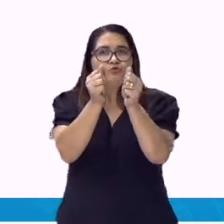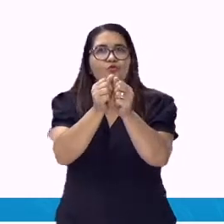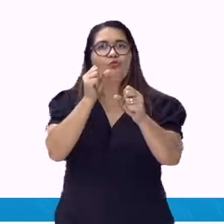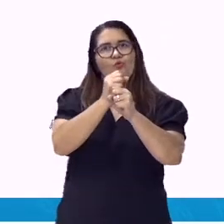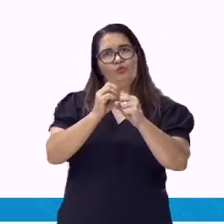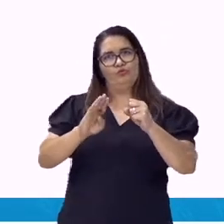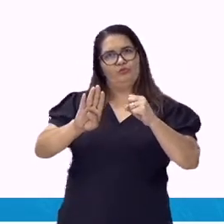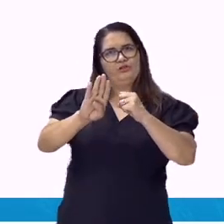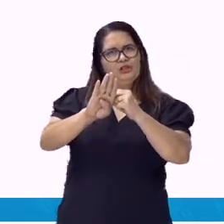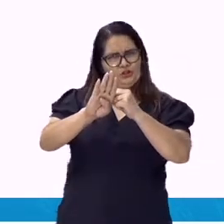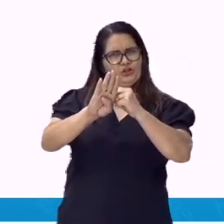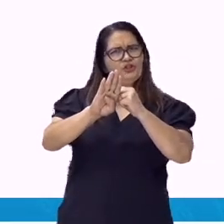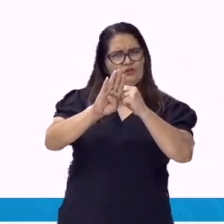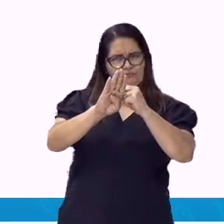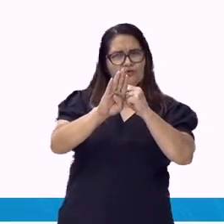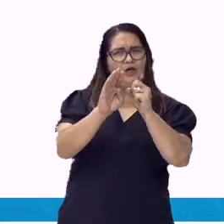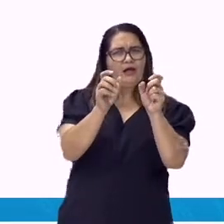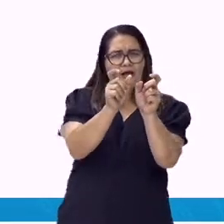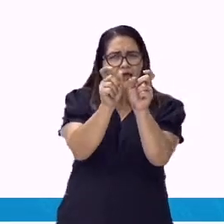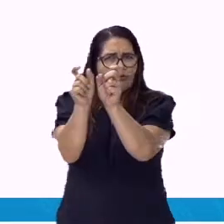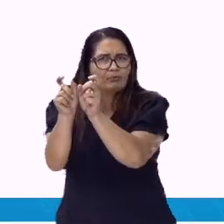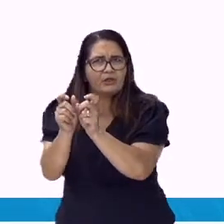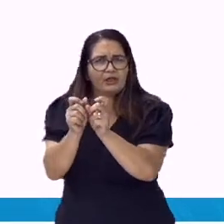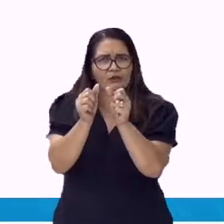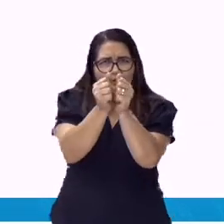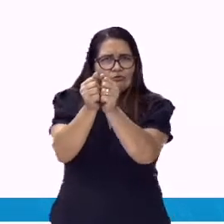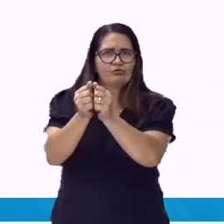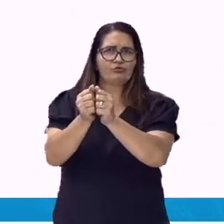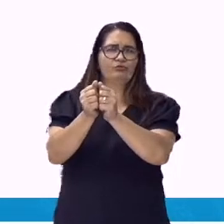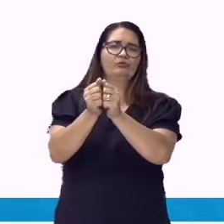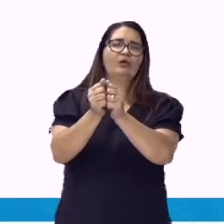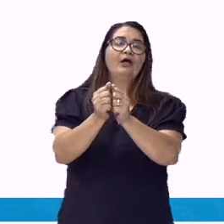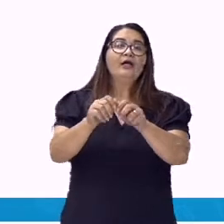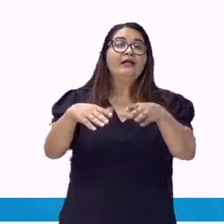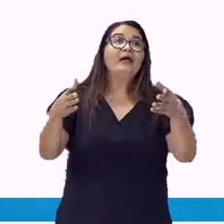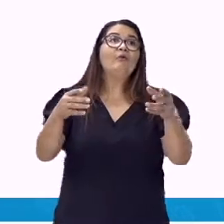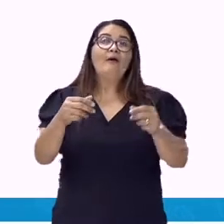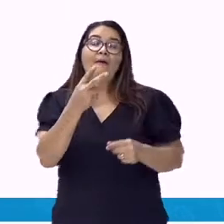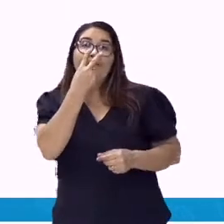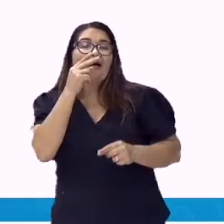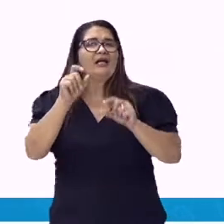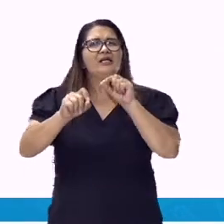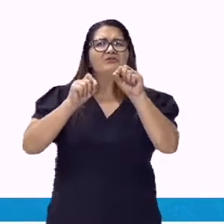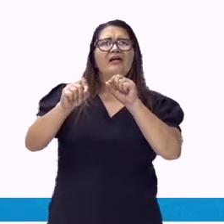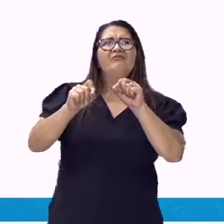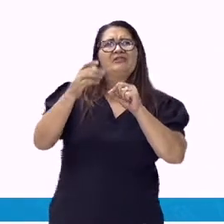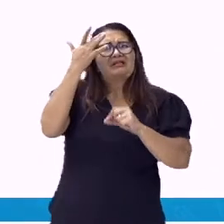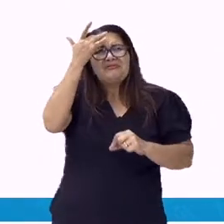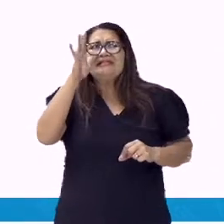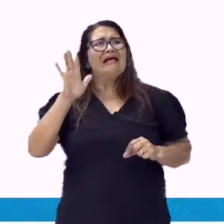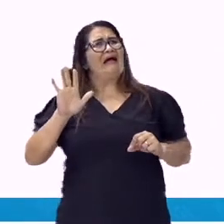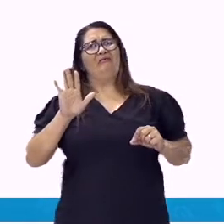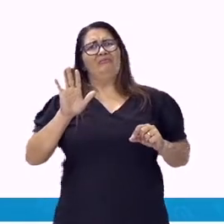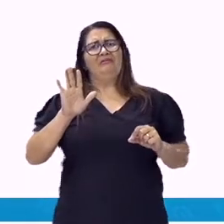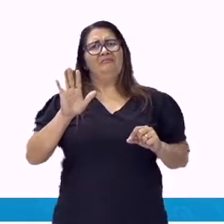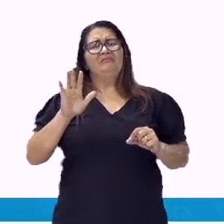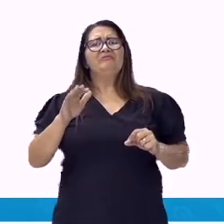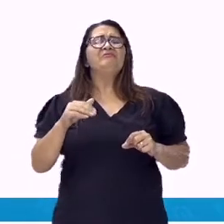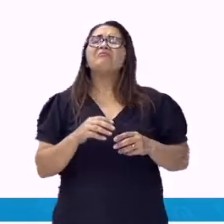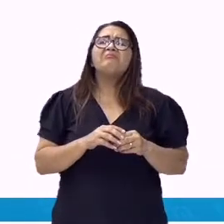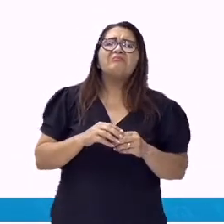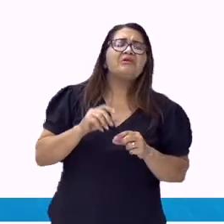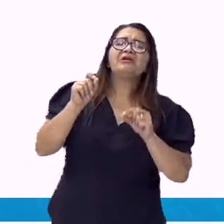vaga ou imprecisa. A pessoa em questão fica indeterminada. Você não sabe de quem você está falando.